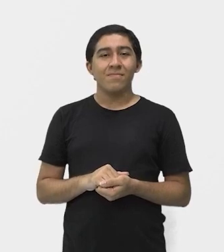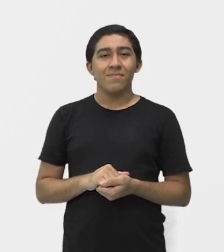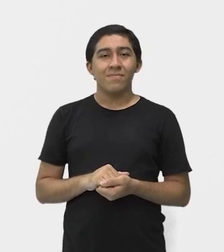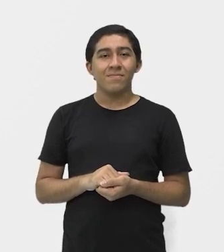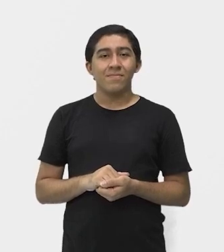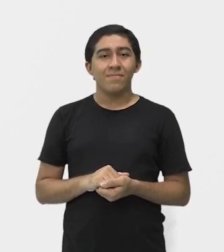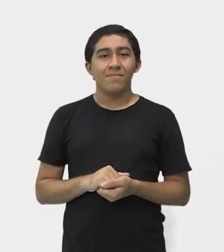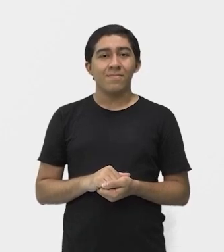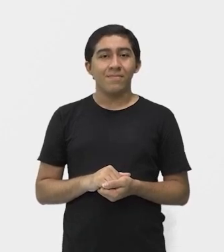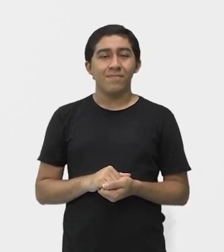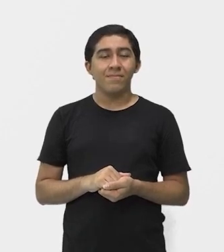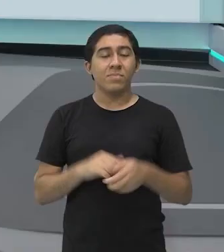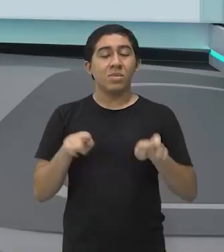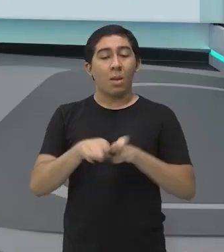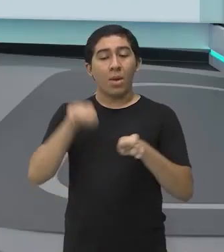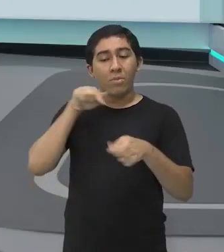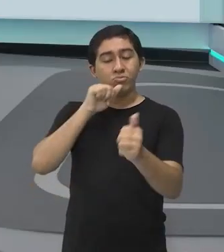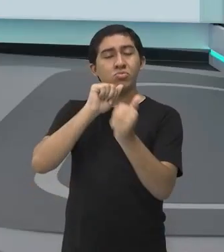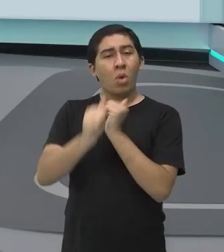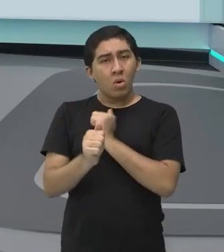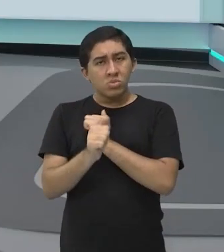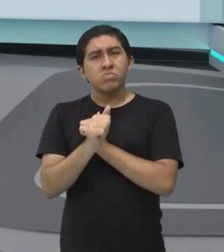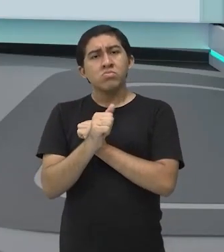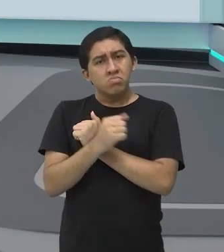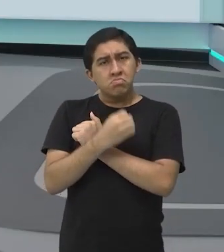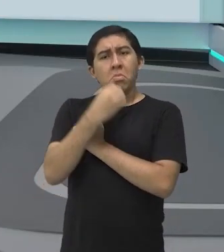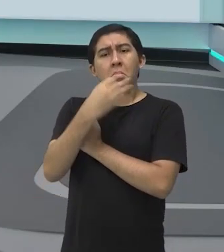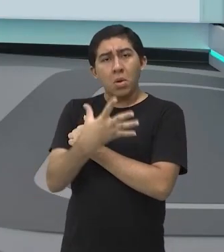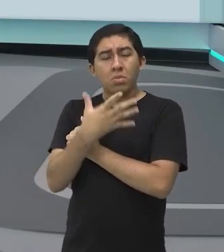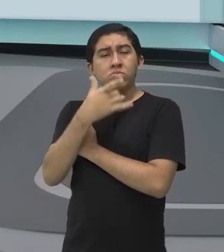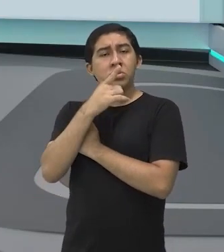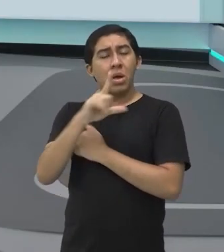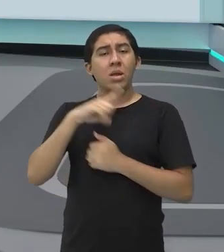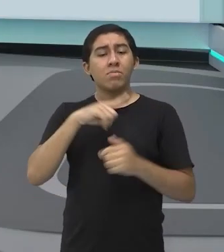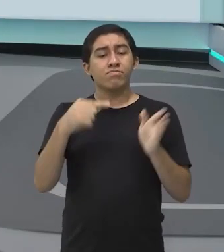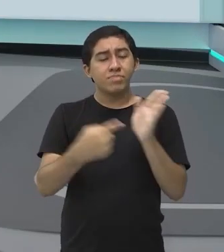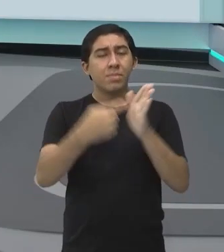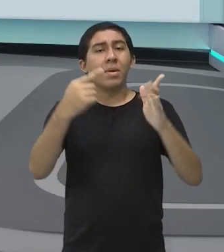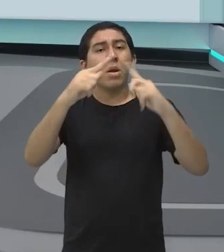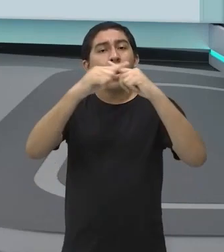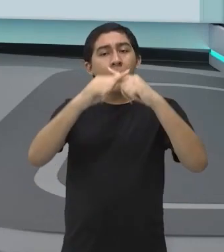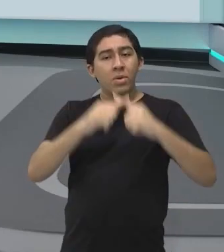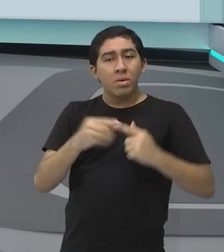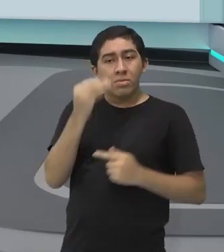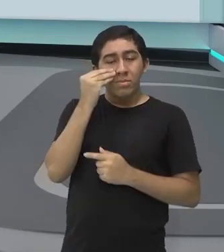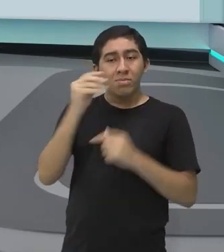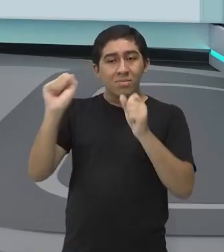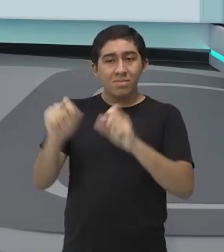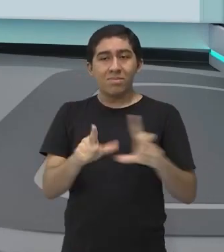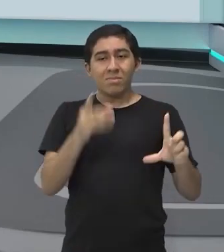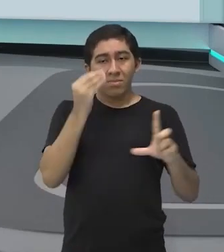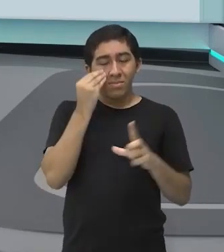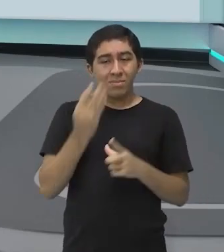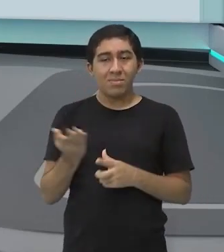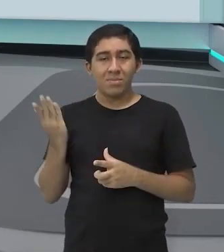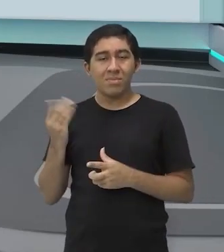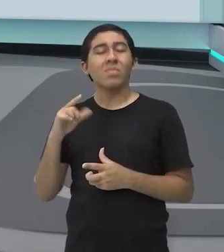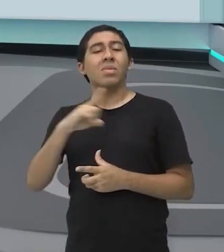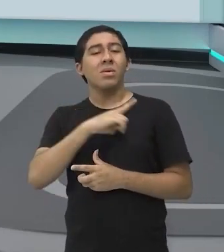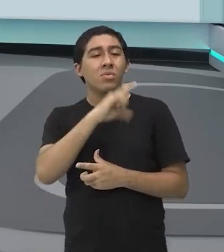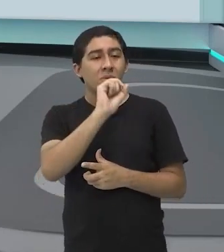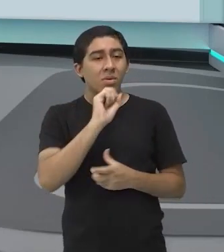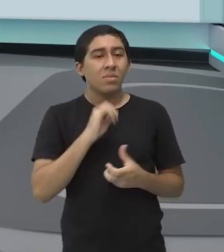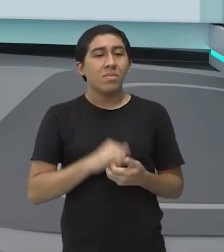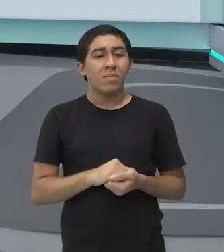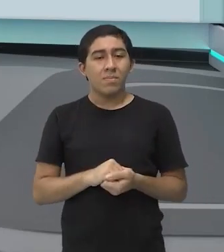gente... Foi um esporte que deu tão certo que os primeiros campeonatos, olha só o a cartela mostra pra gente, pra gente ter aí